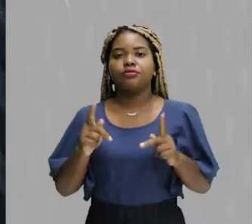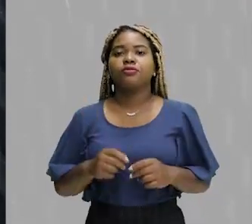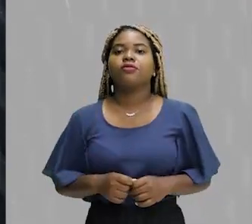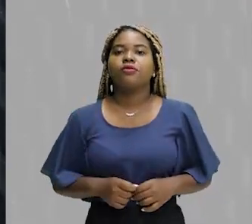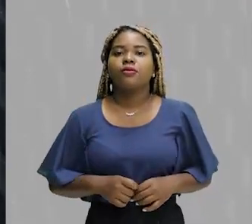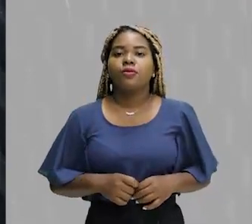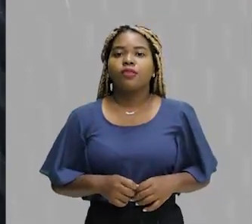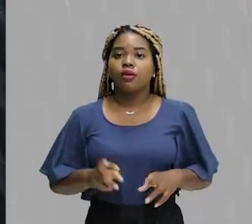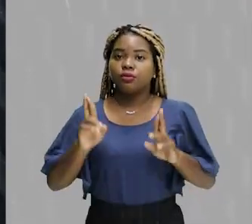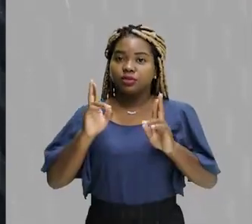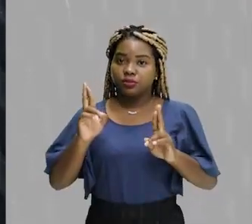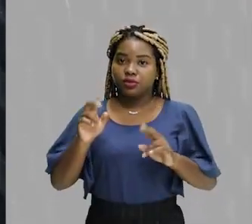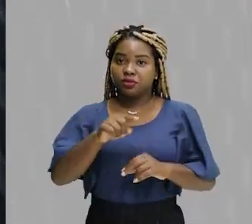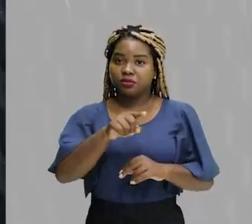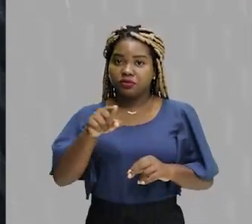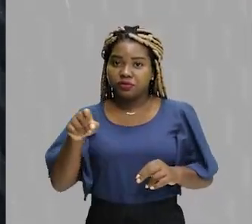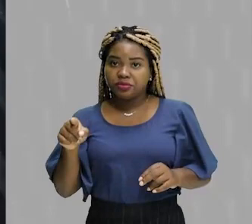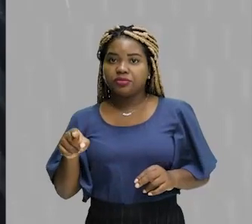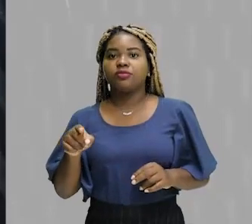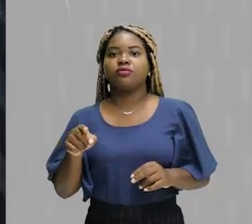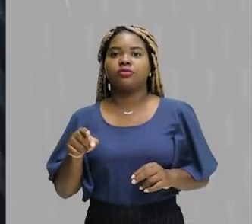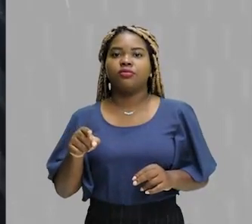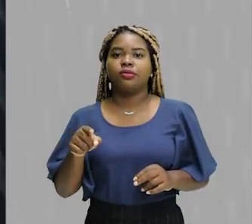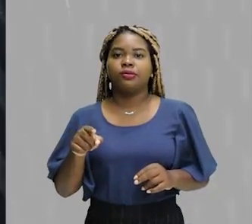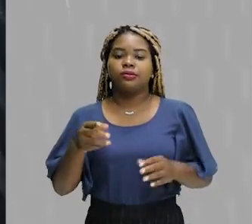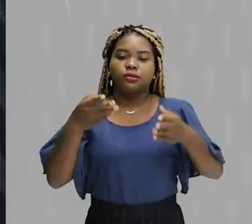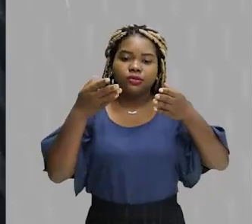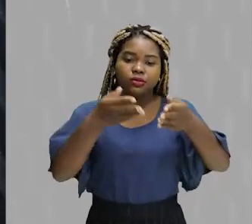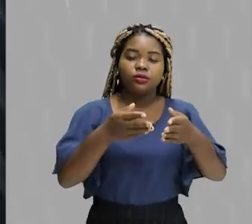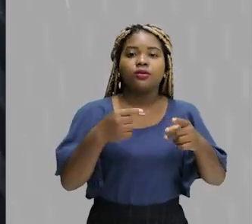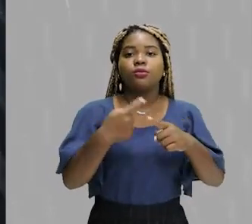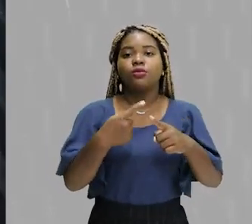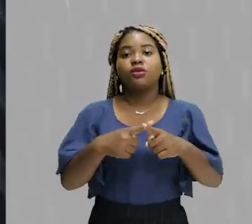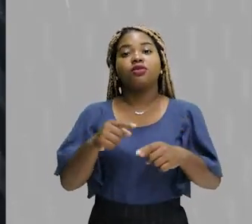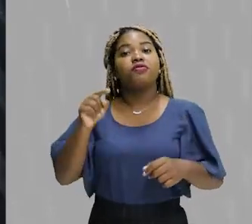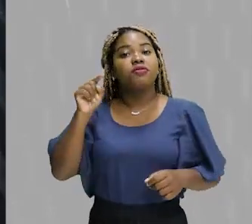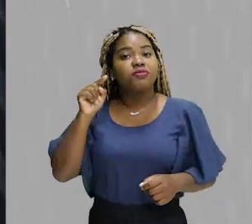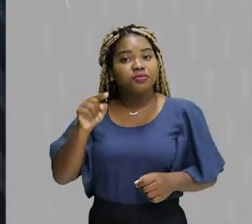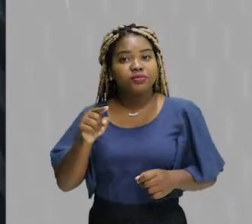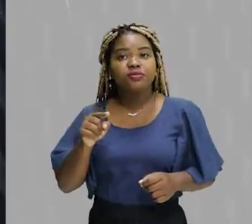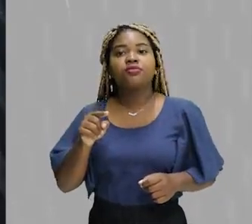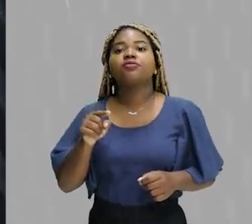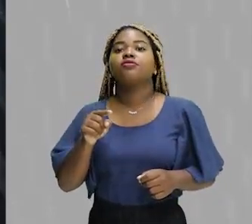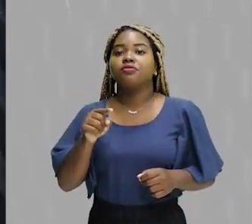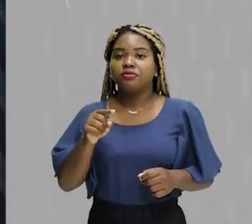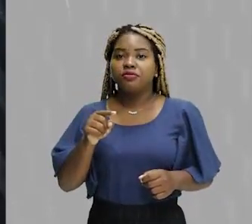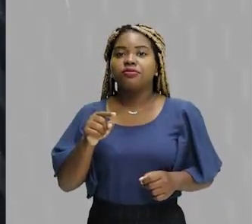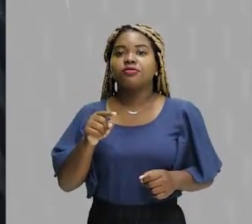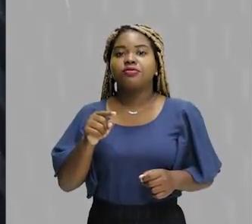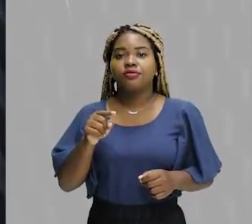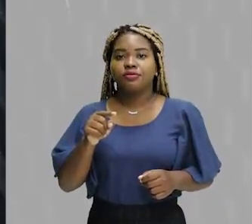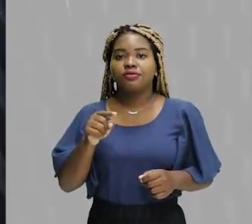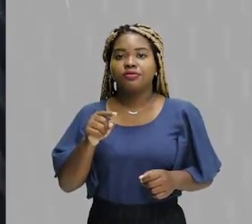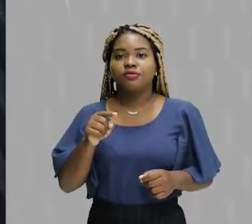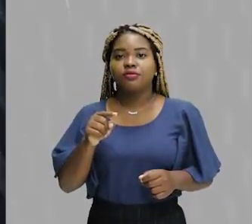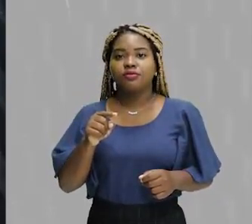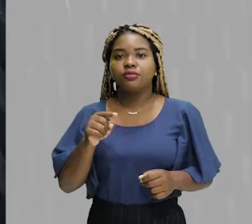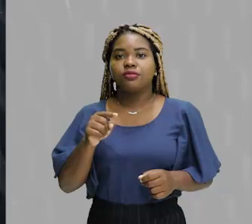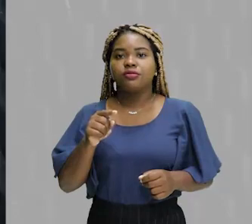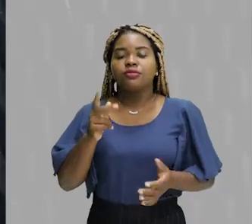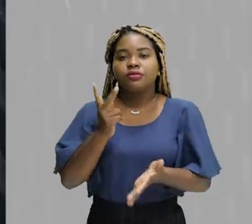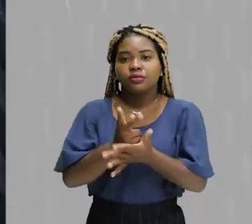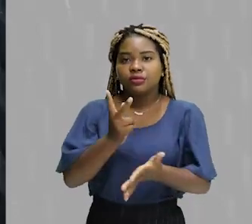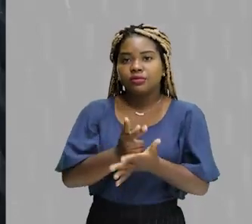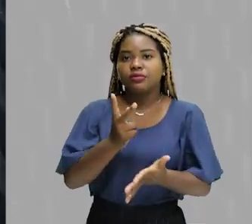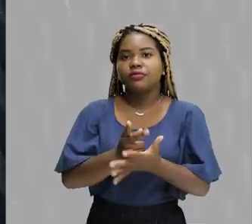vocês, vocês na verdade são o nosso grande presente, nosso grande tesouro por vocês que nós estamos aqui e queremos sempre